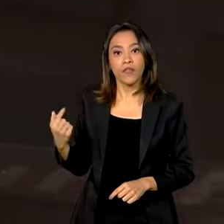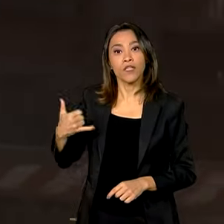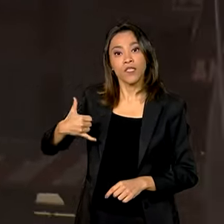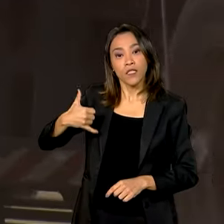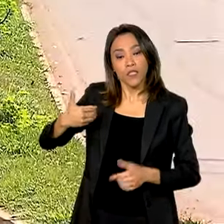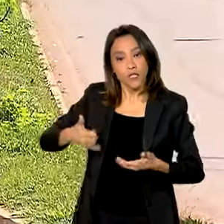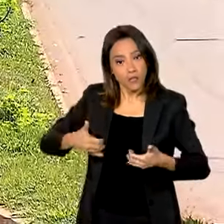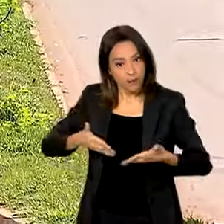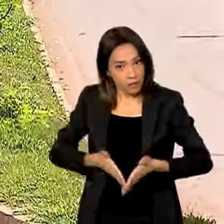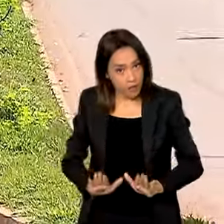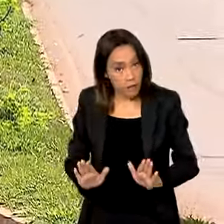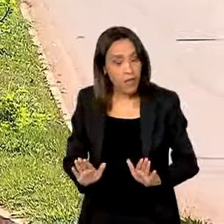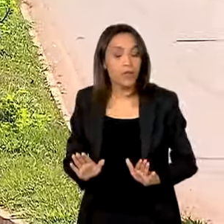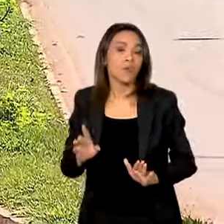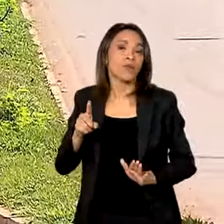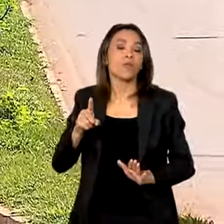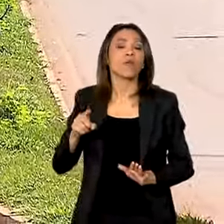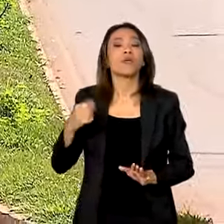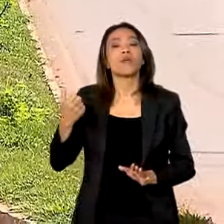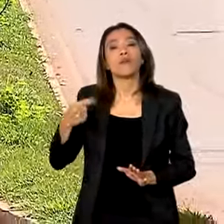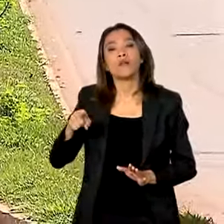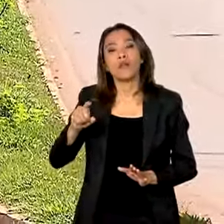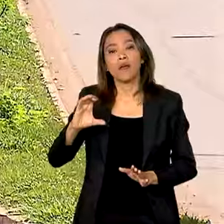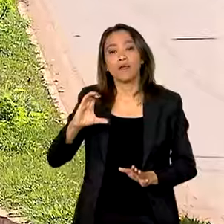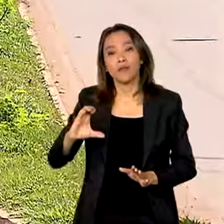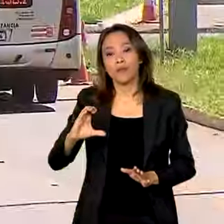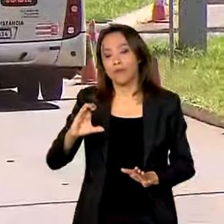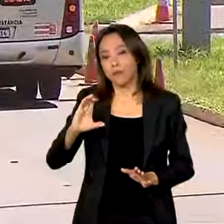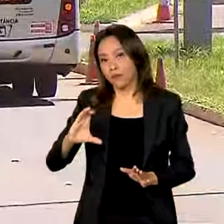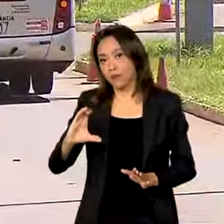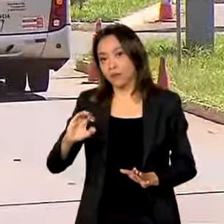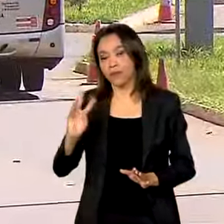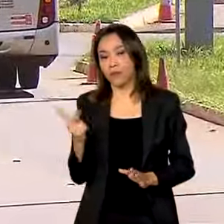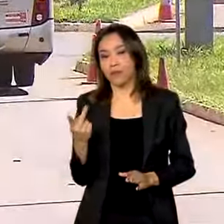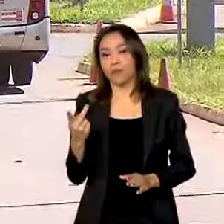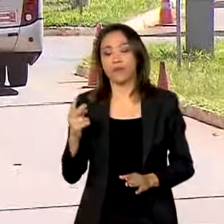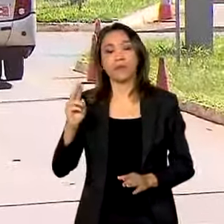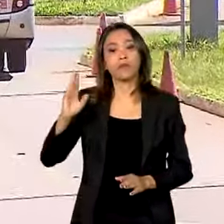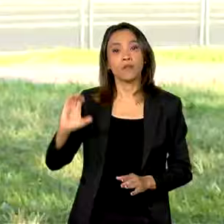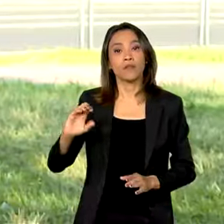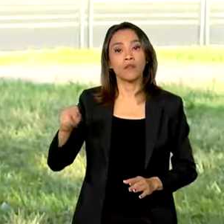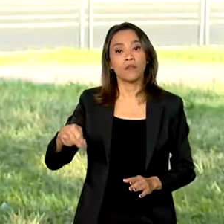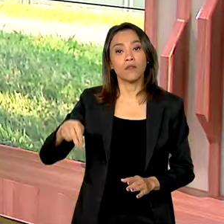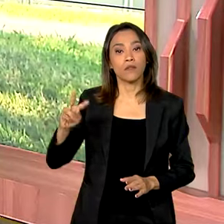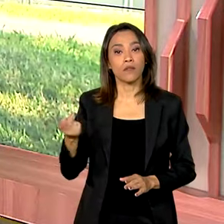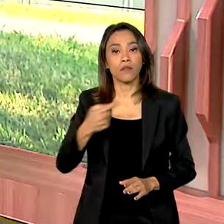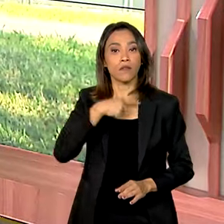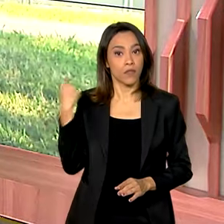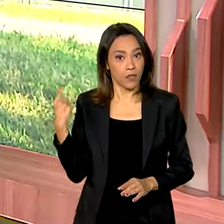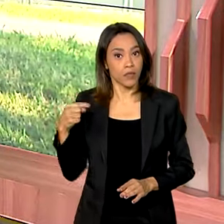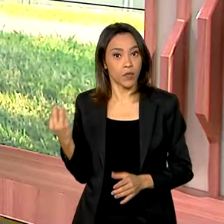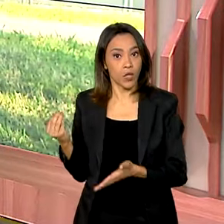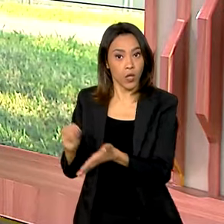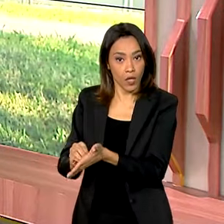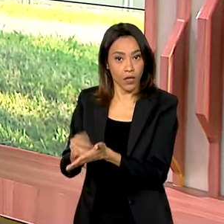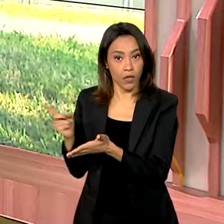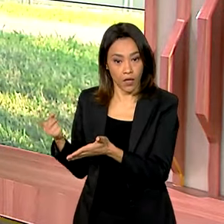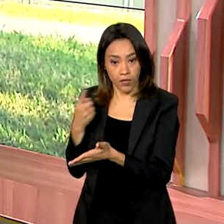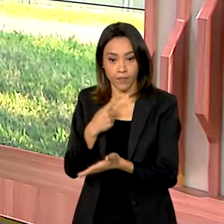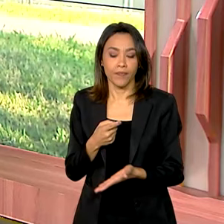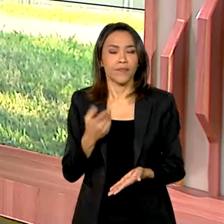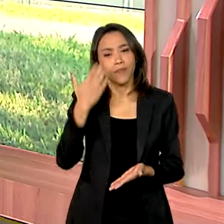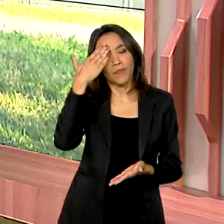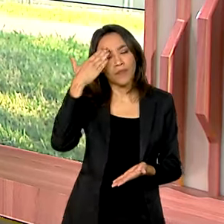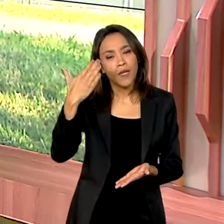data de validade da sua CNH. O site do Senatran está aqui na nossa tela. Vanessa? Ok, Fernanda. Obrigada pelas